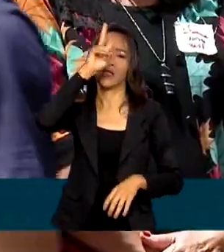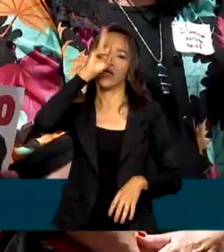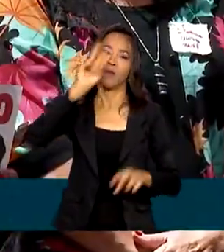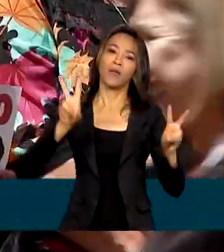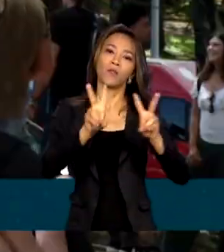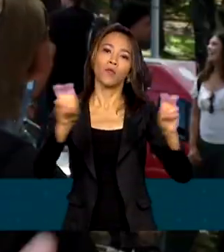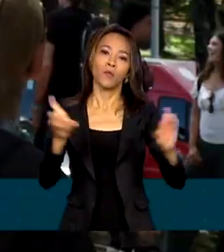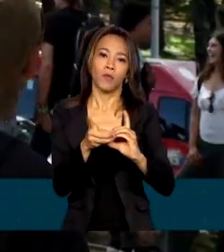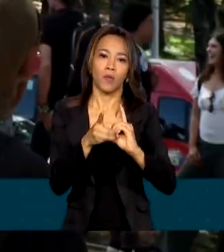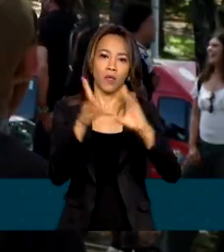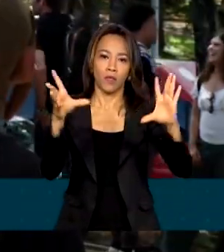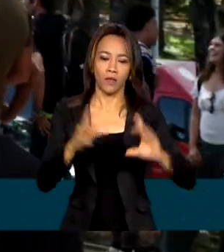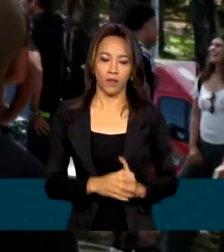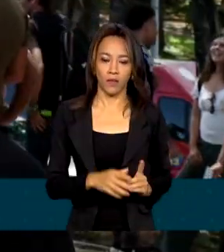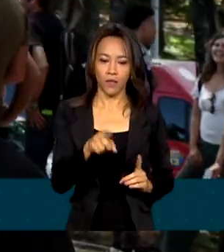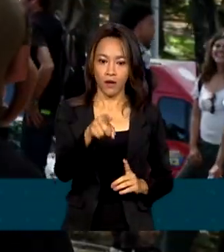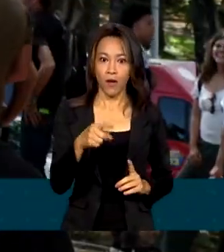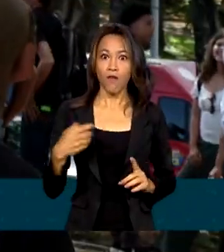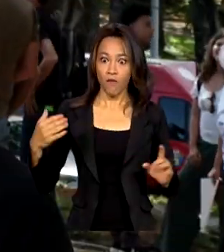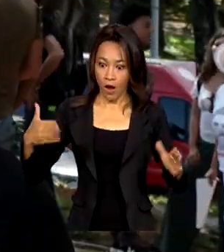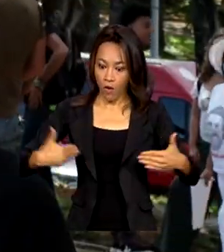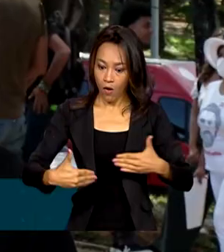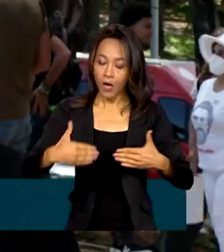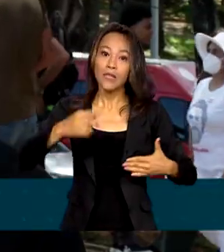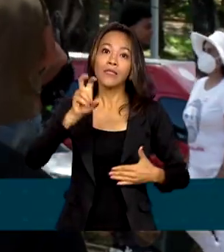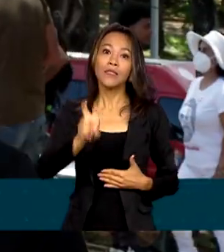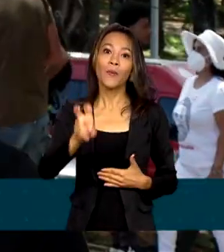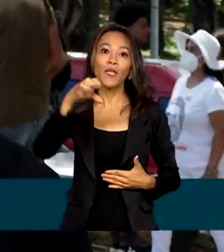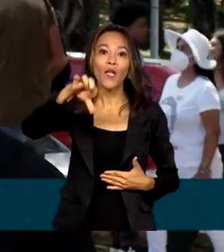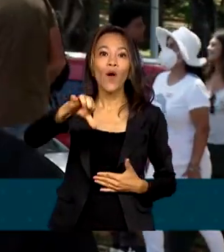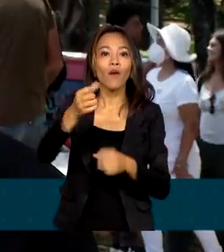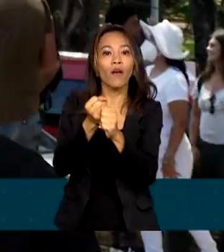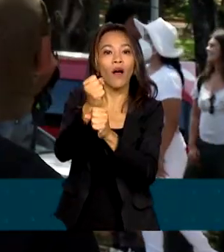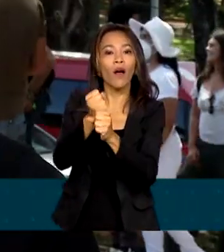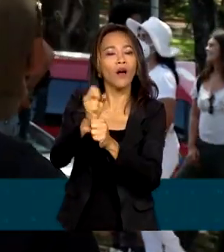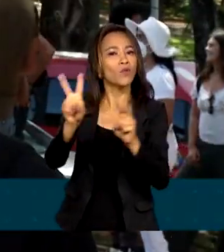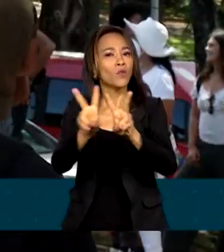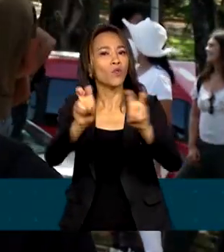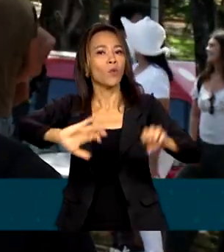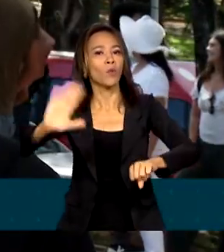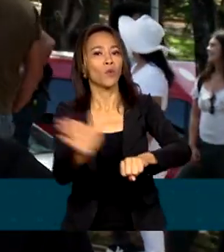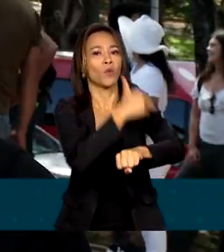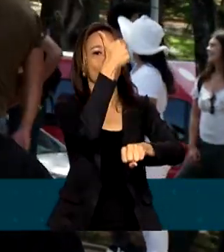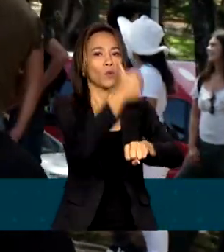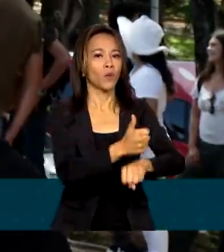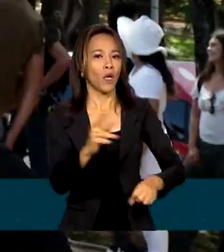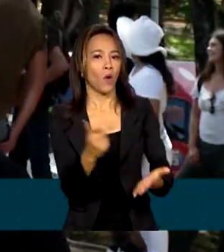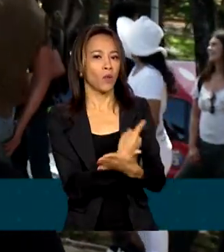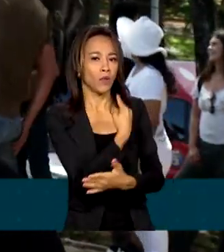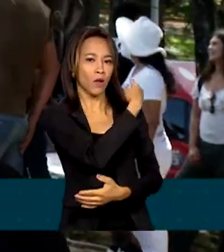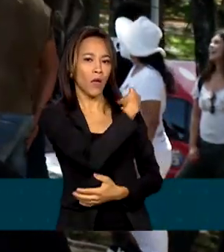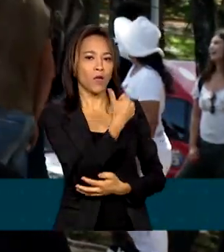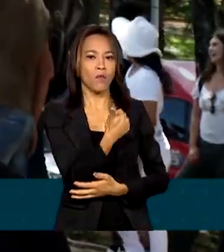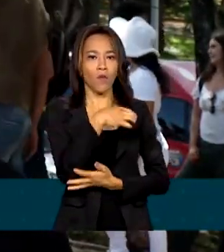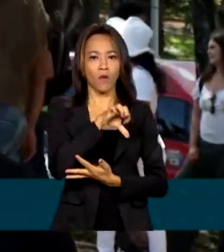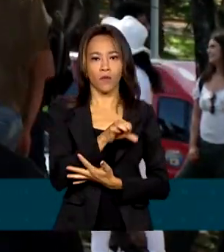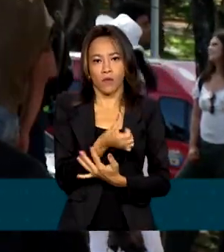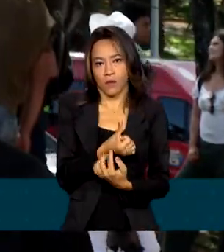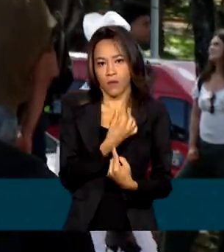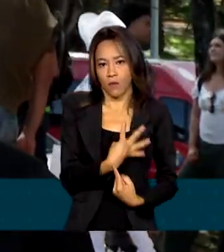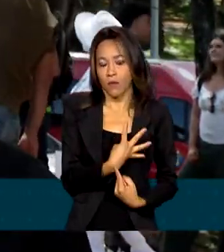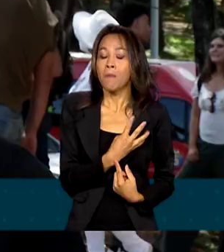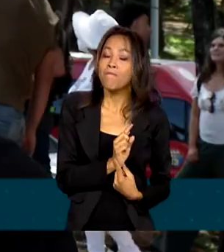democracia. Nós vamos completar 59 anos do golpe que aconteceu em 64. É a primeira vez